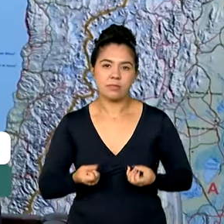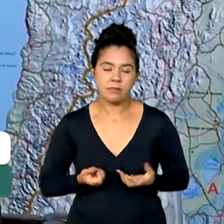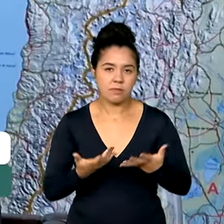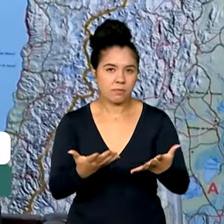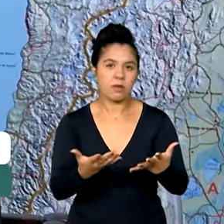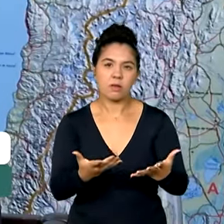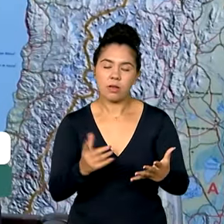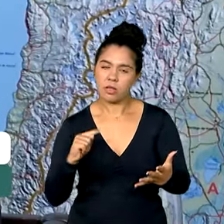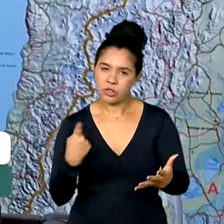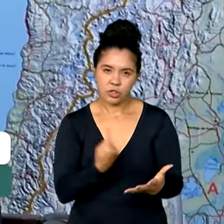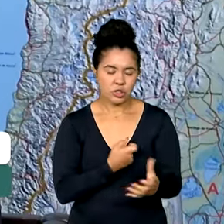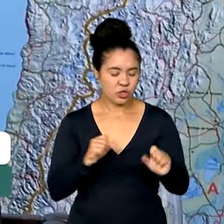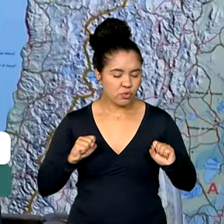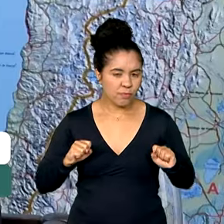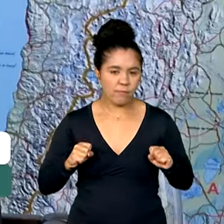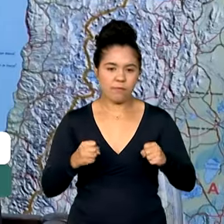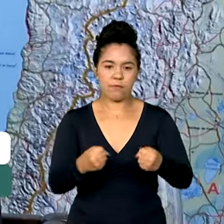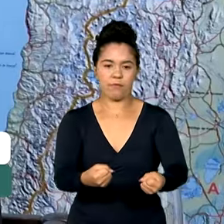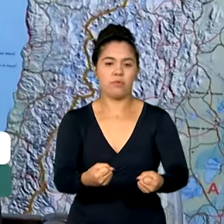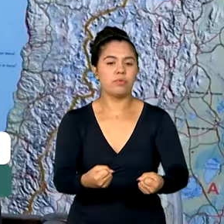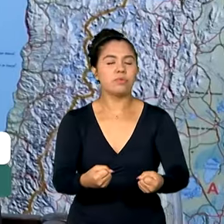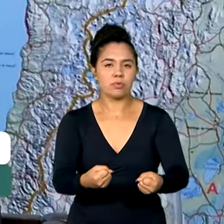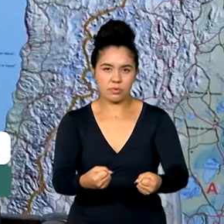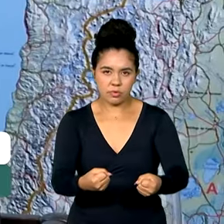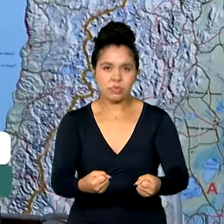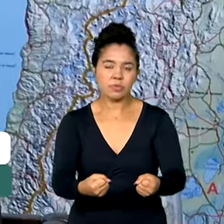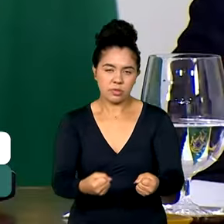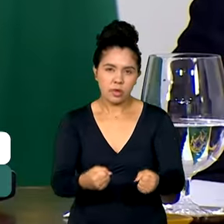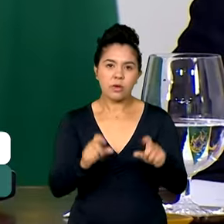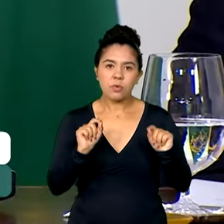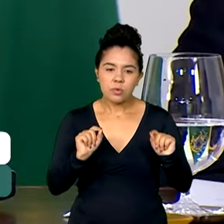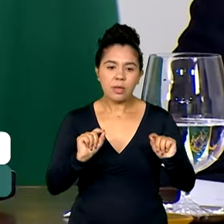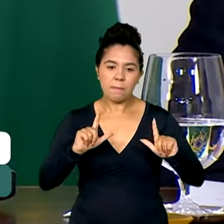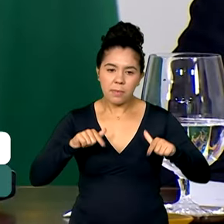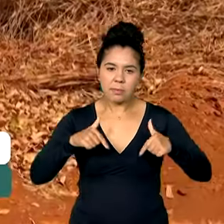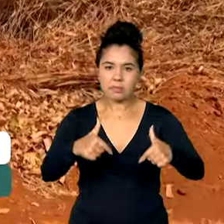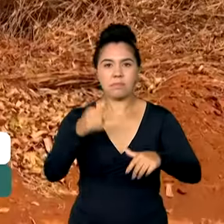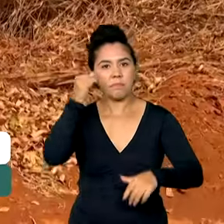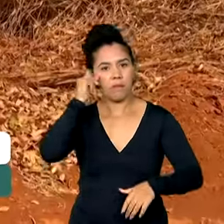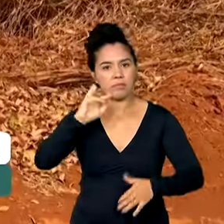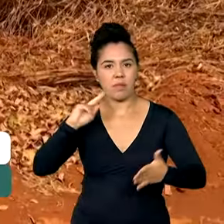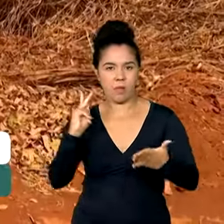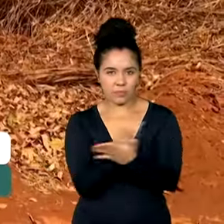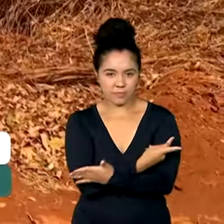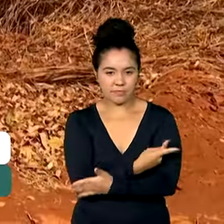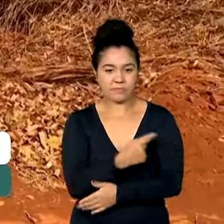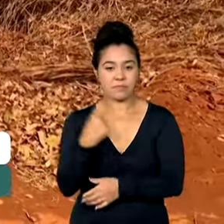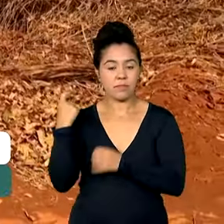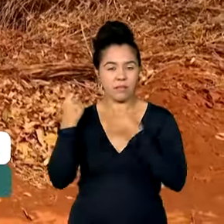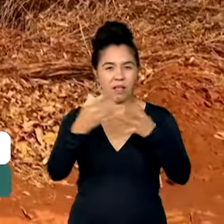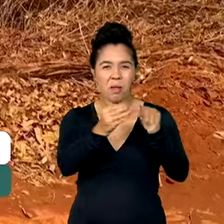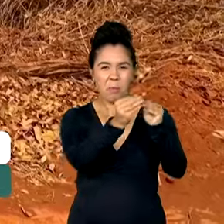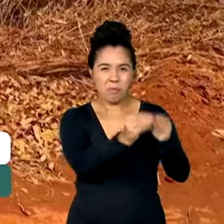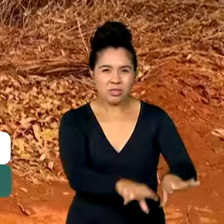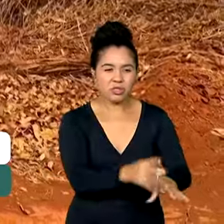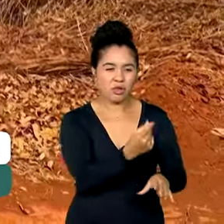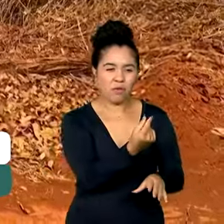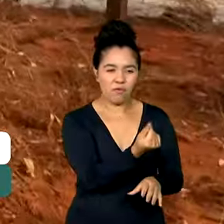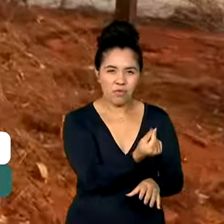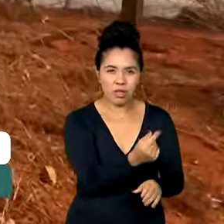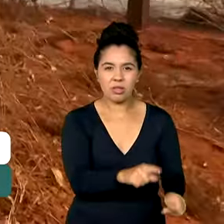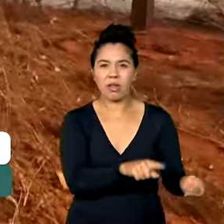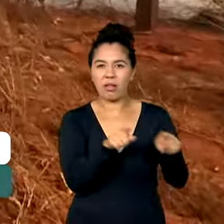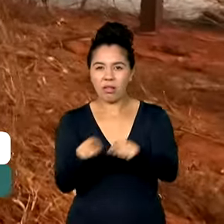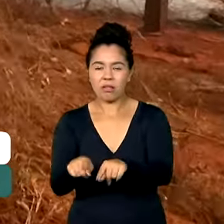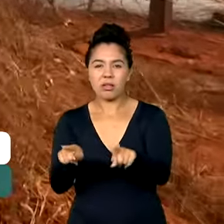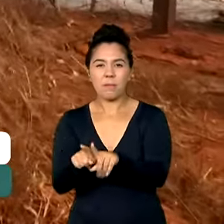esforços todos que eram necessários do ponto de vista de ter uma ação preventiva. Além do prejuízo financeiro e ambiental, as